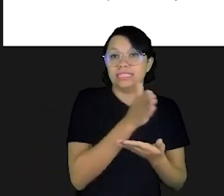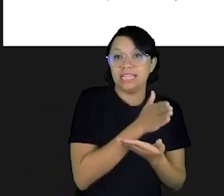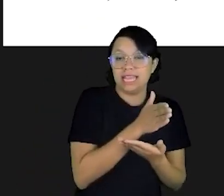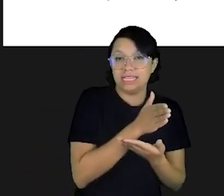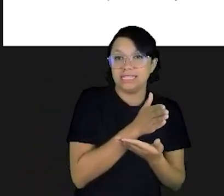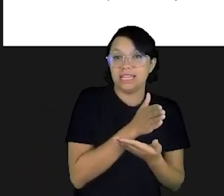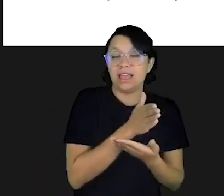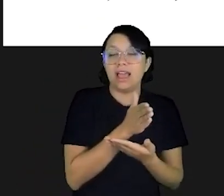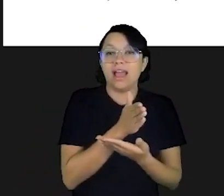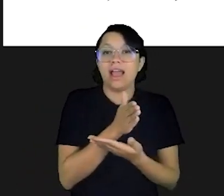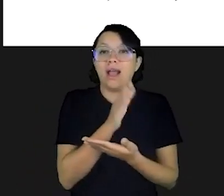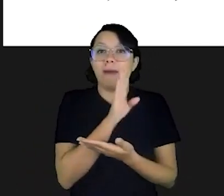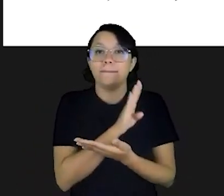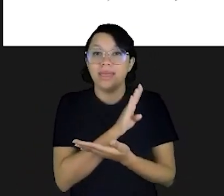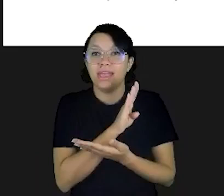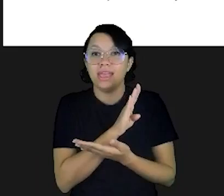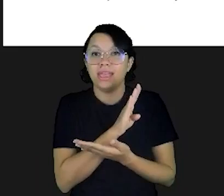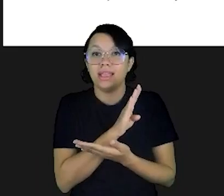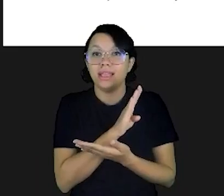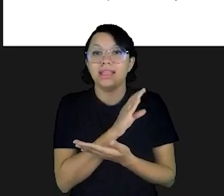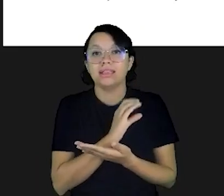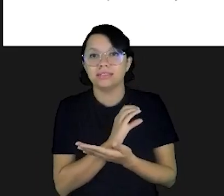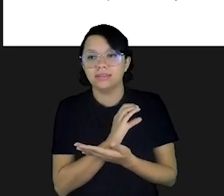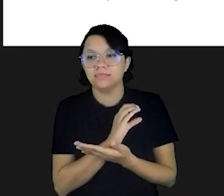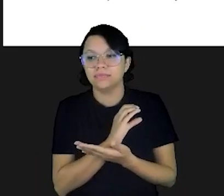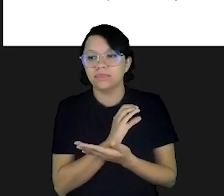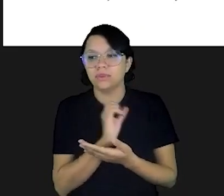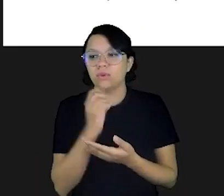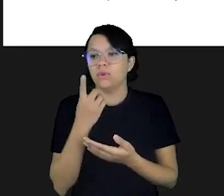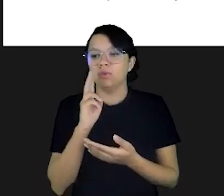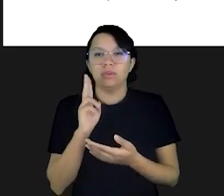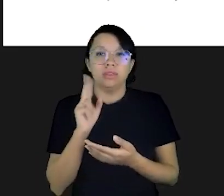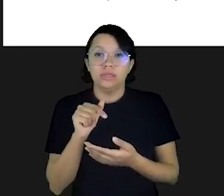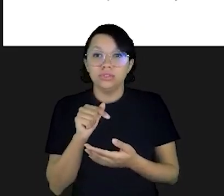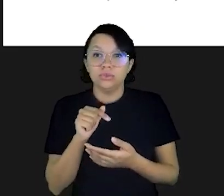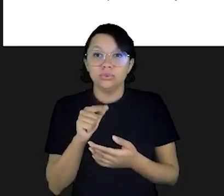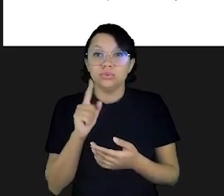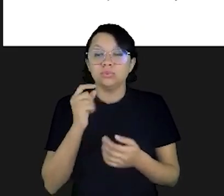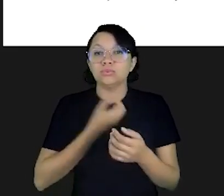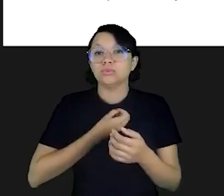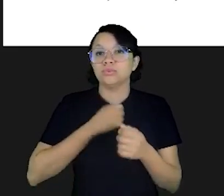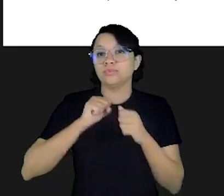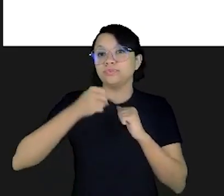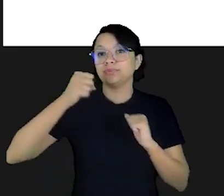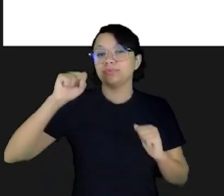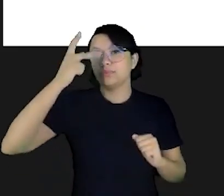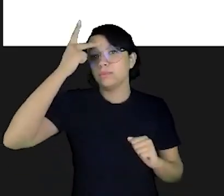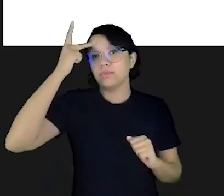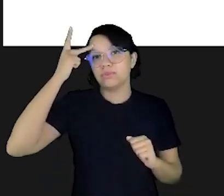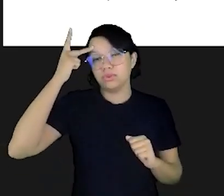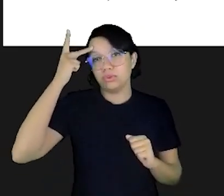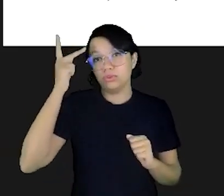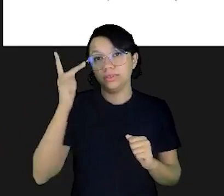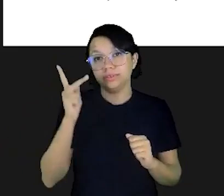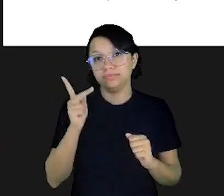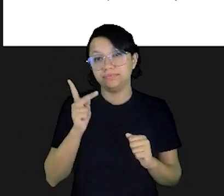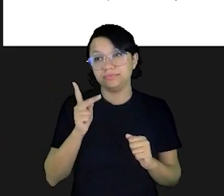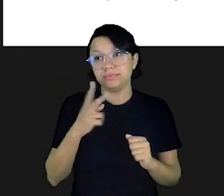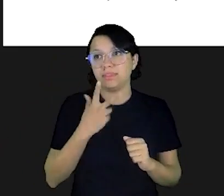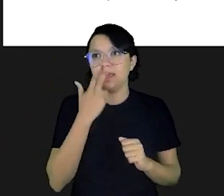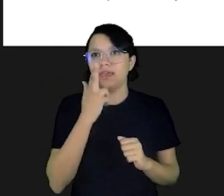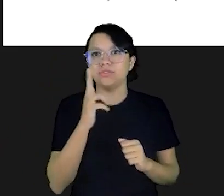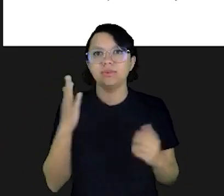desta conta está entre a letra B de bola e a C. Ou seja, um número maior de pessoas tendem a achar